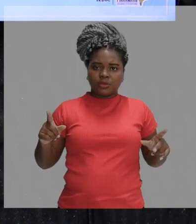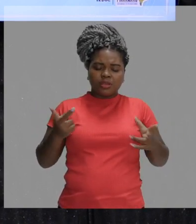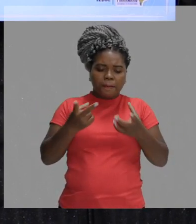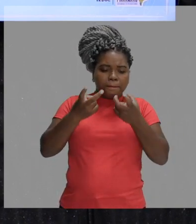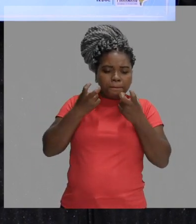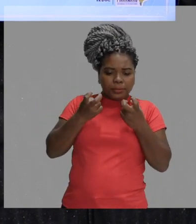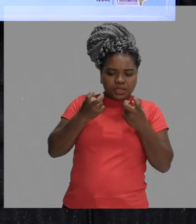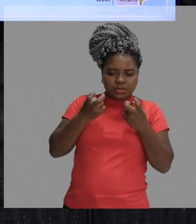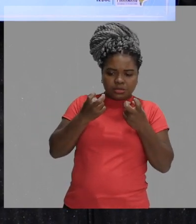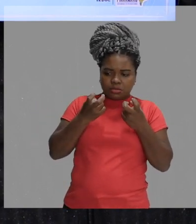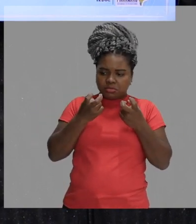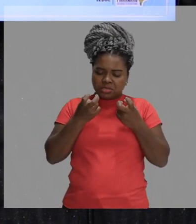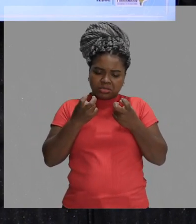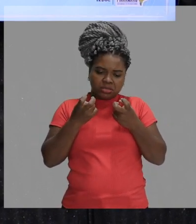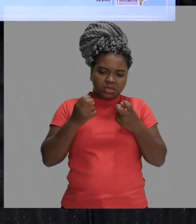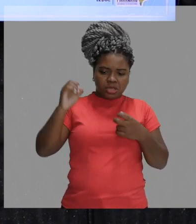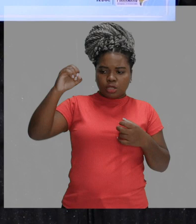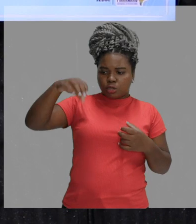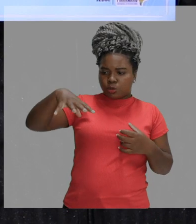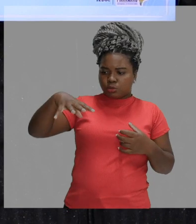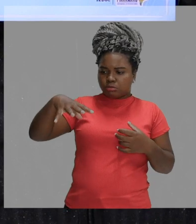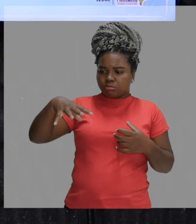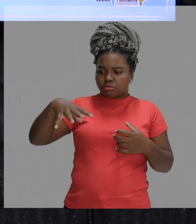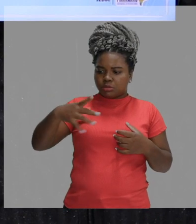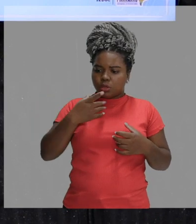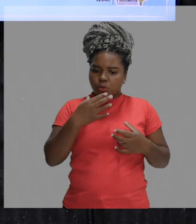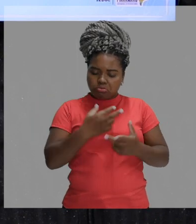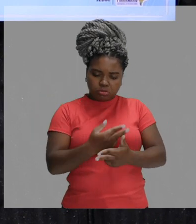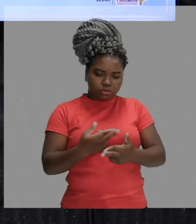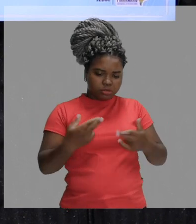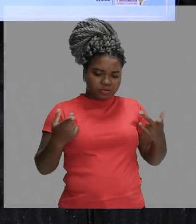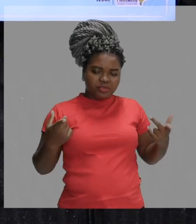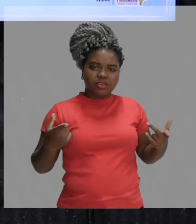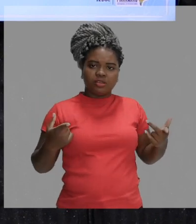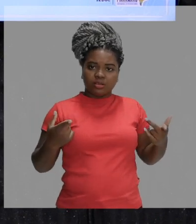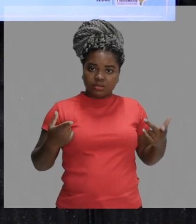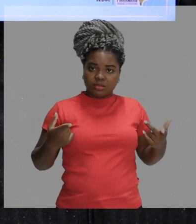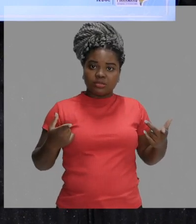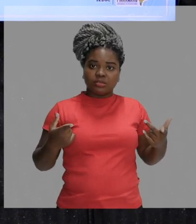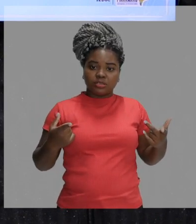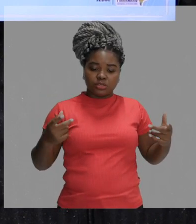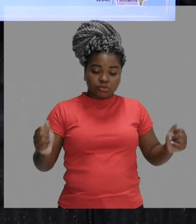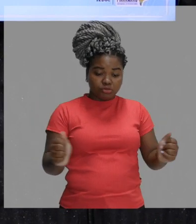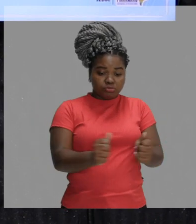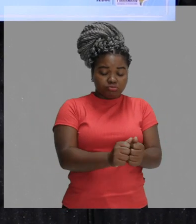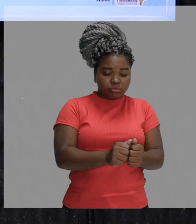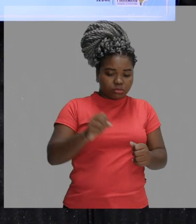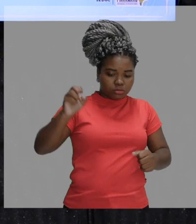percebe-se que mesmo esses pincéis de luz, esses feixes de luz, eles se cruzando,